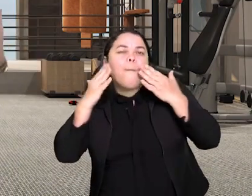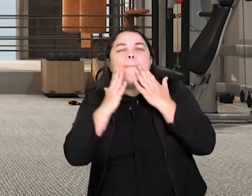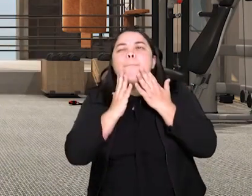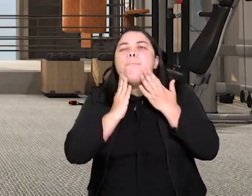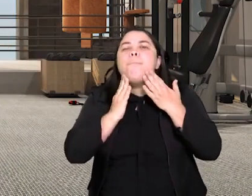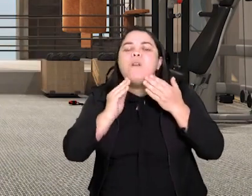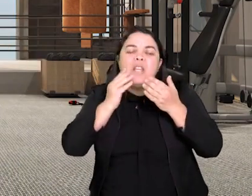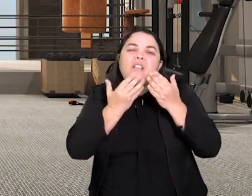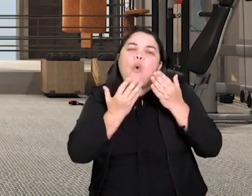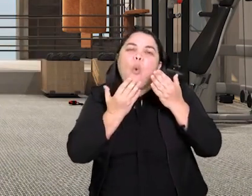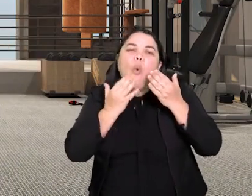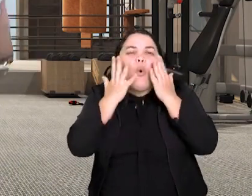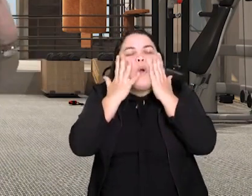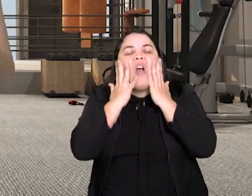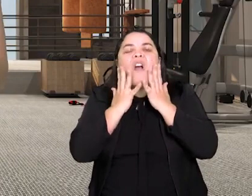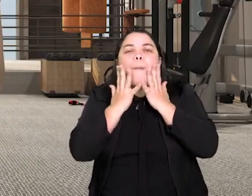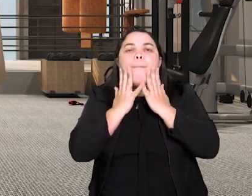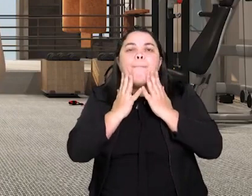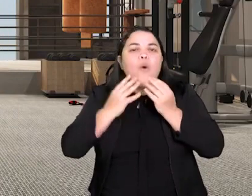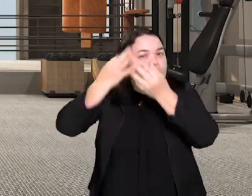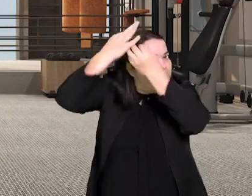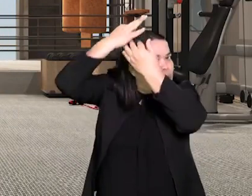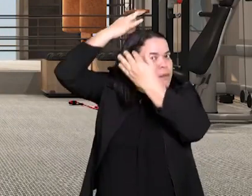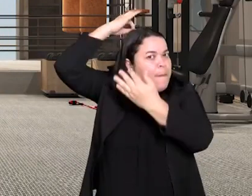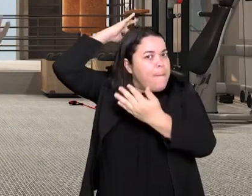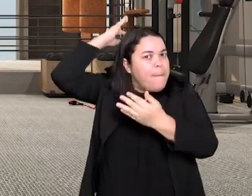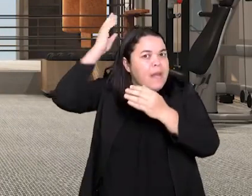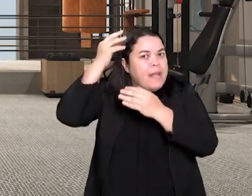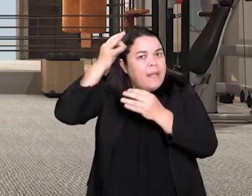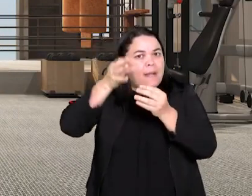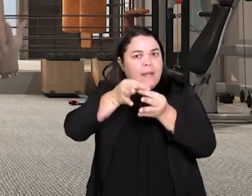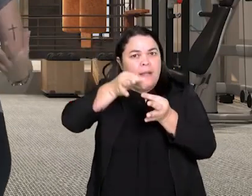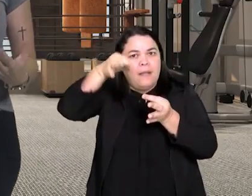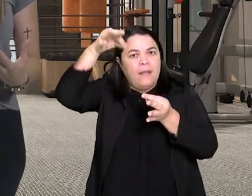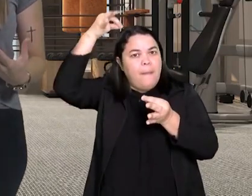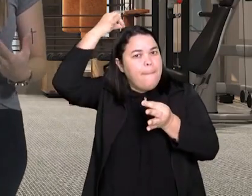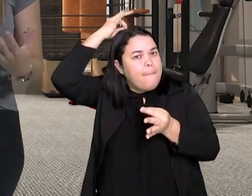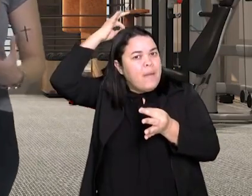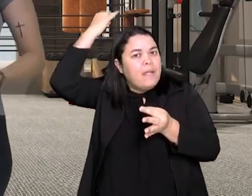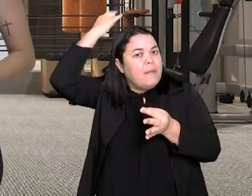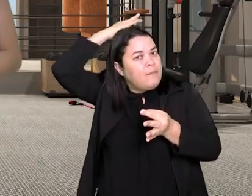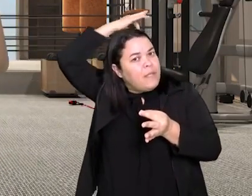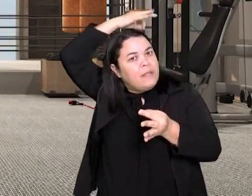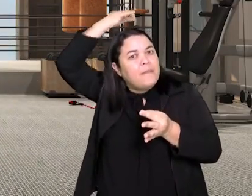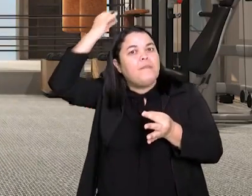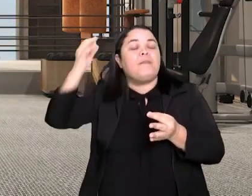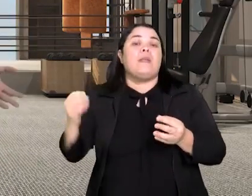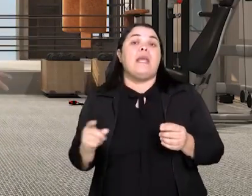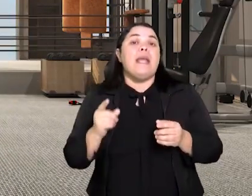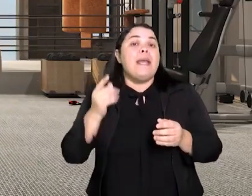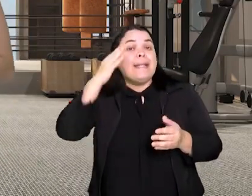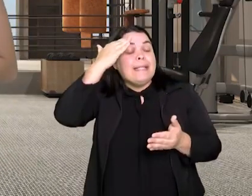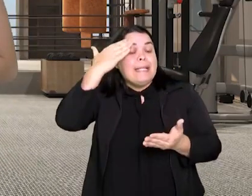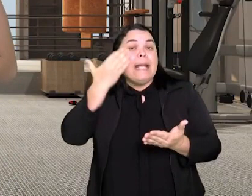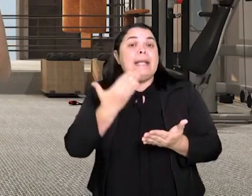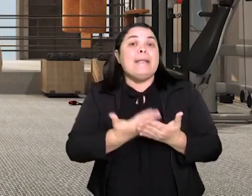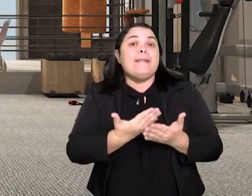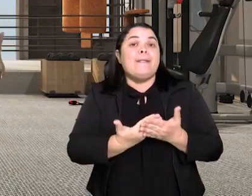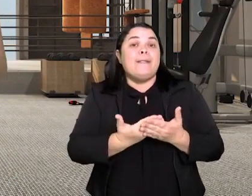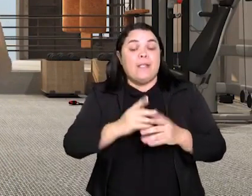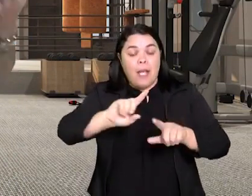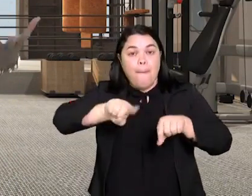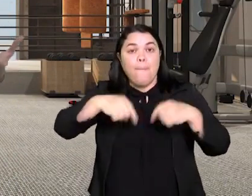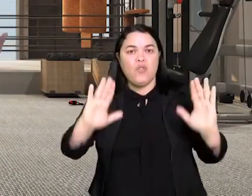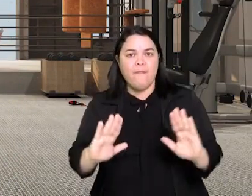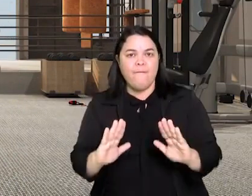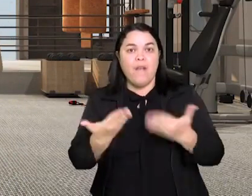se enfeitam com cores e com penas também. Eles acreditam que após o festival, a alma dos mortos